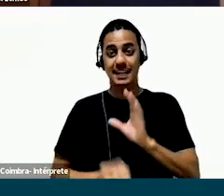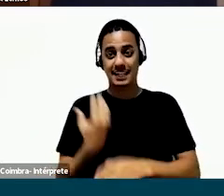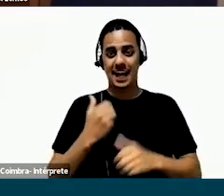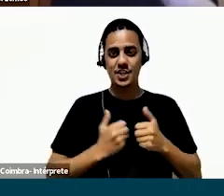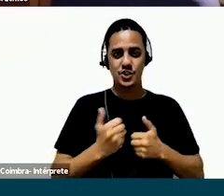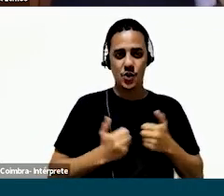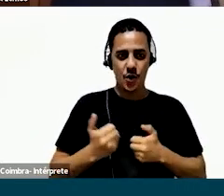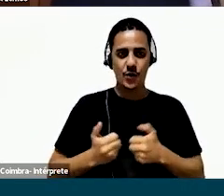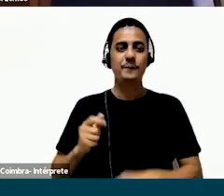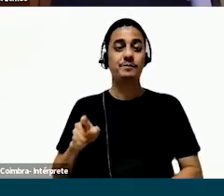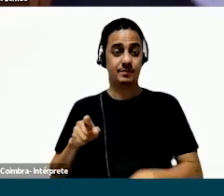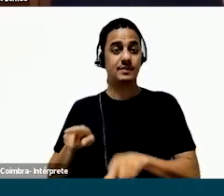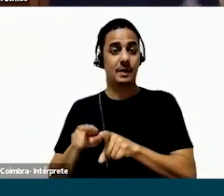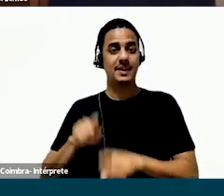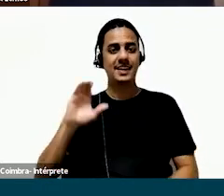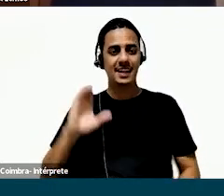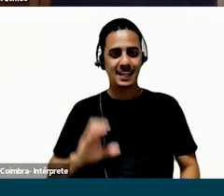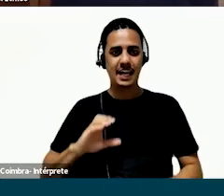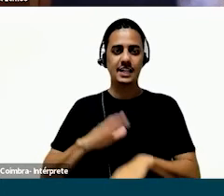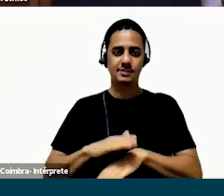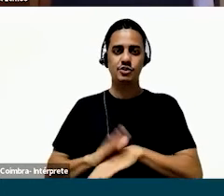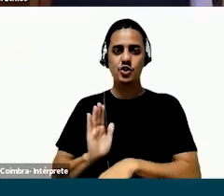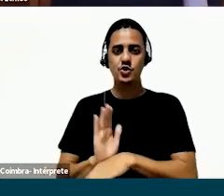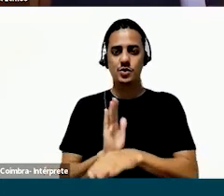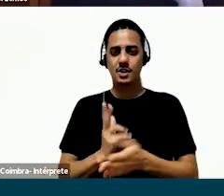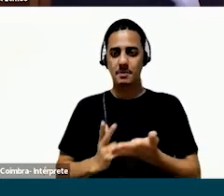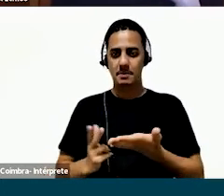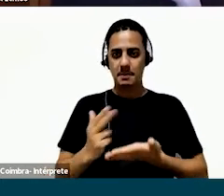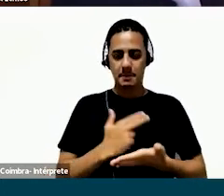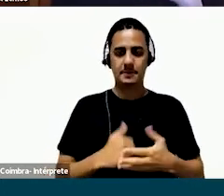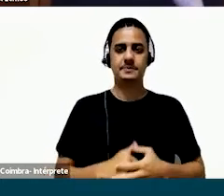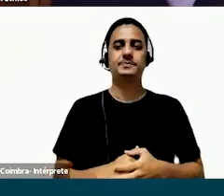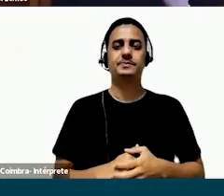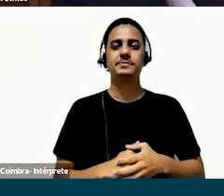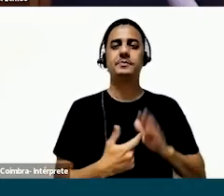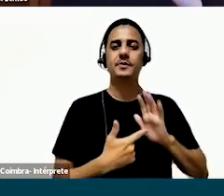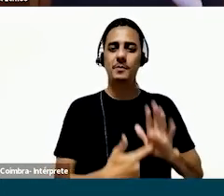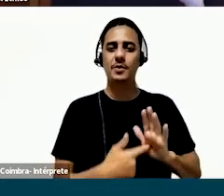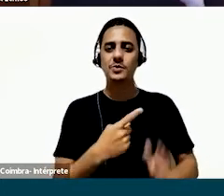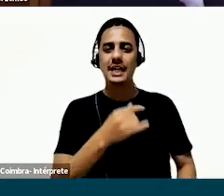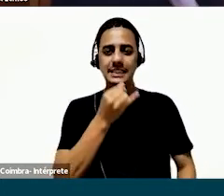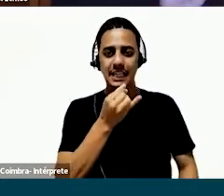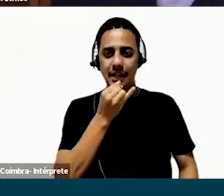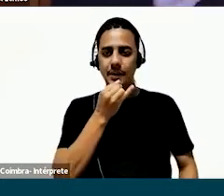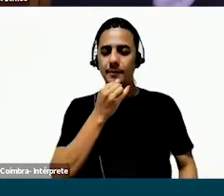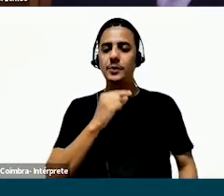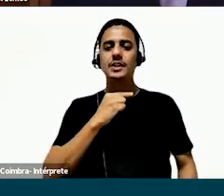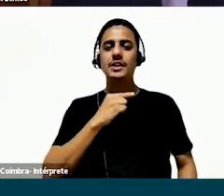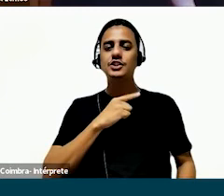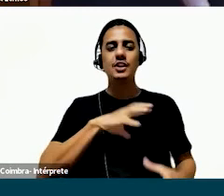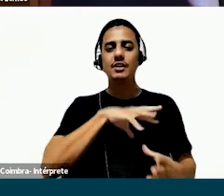ali as cartinhas para a gente montar esse jogo e a cliente ali também com a tesoura na mão. E também eu trago um